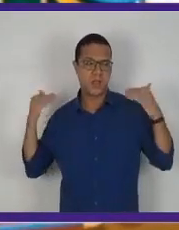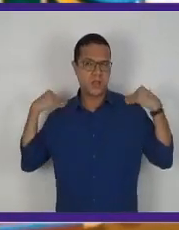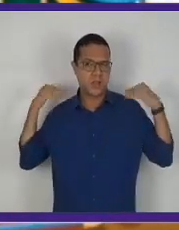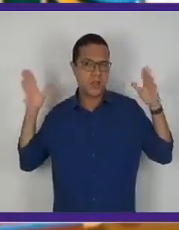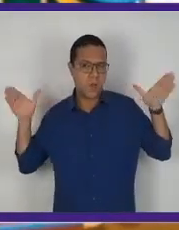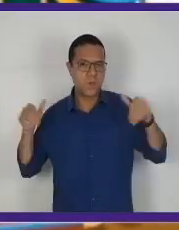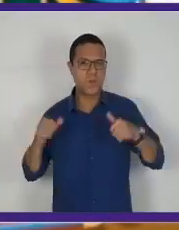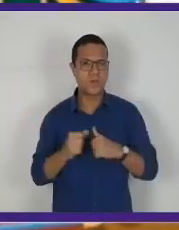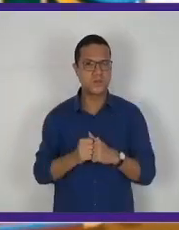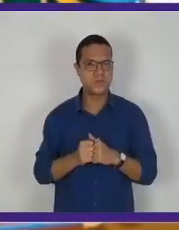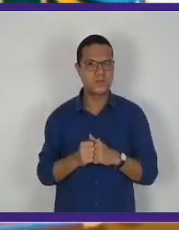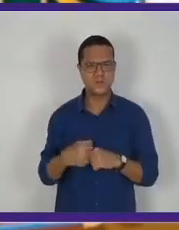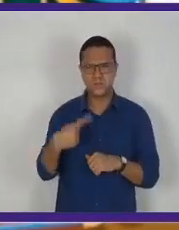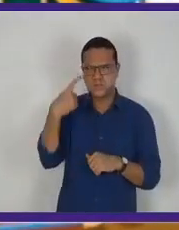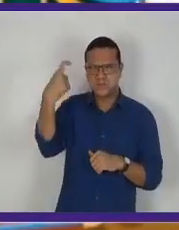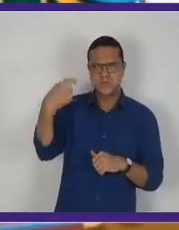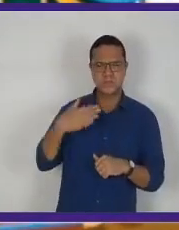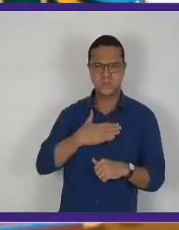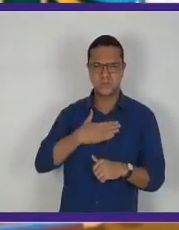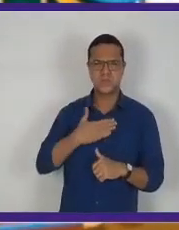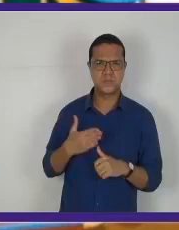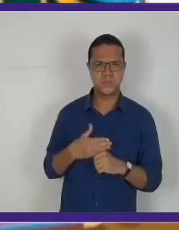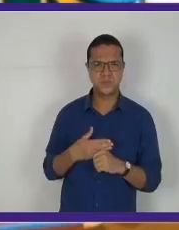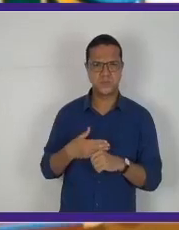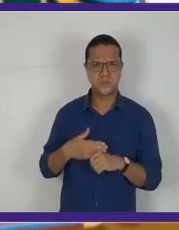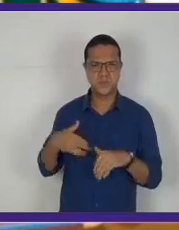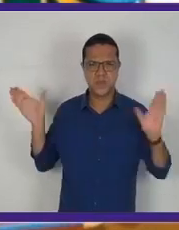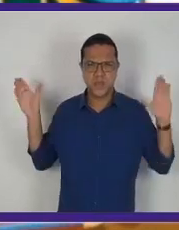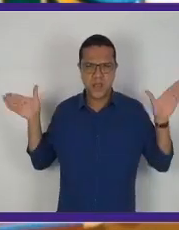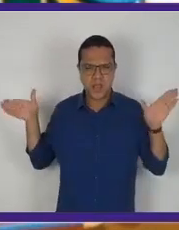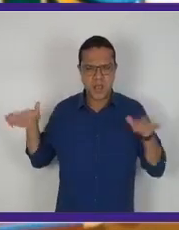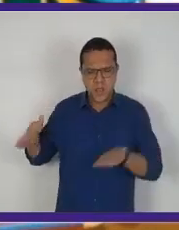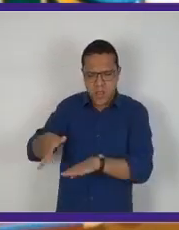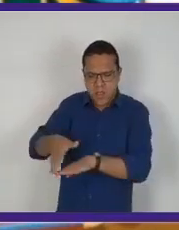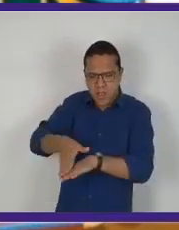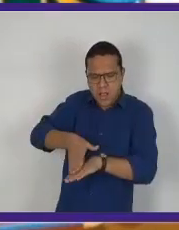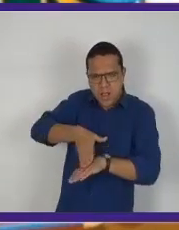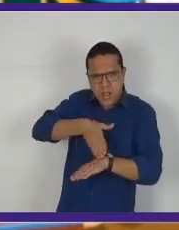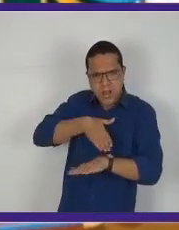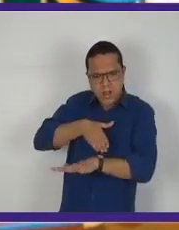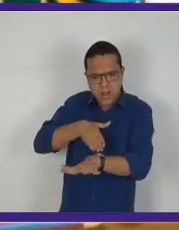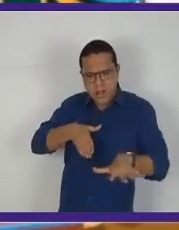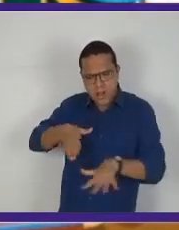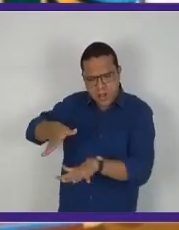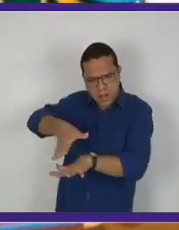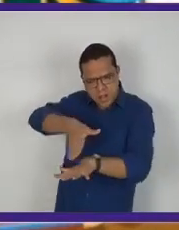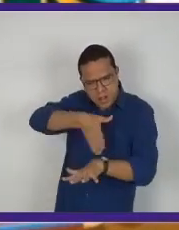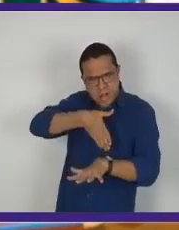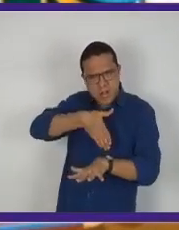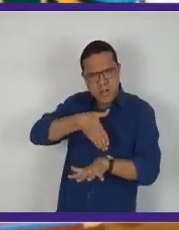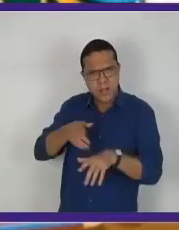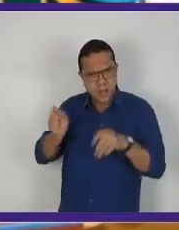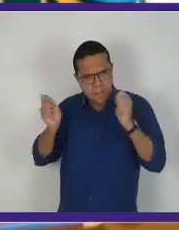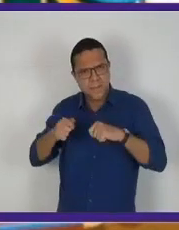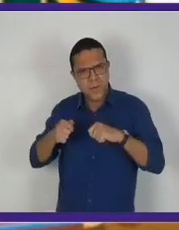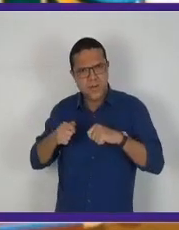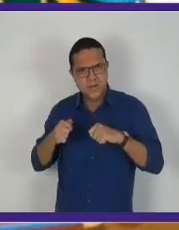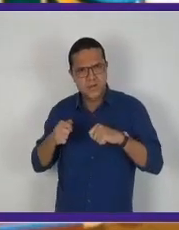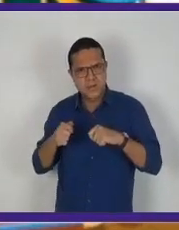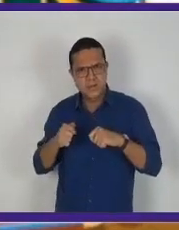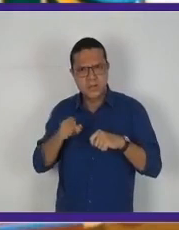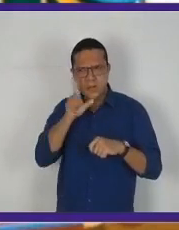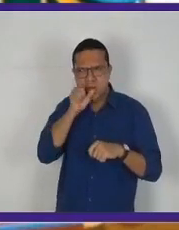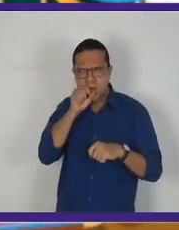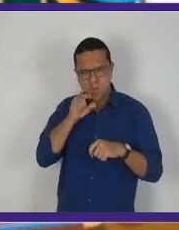arrastando uma asinha por mim. Arrastando uma asinha. Alguém pode arrastar uma asa?